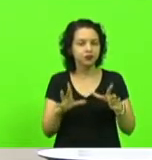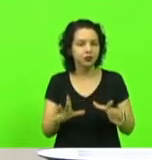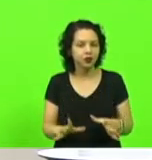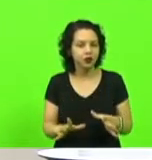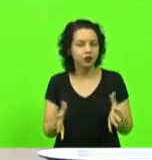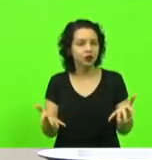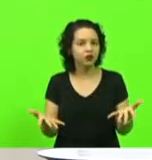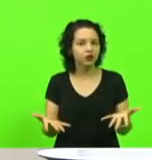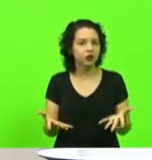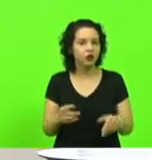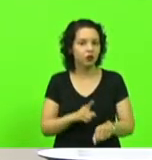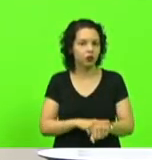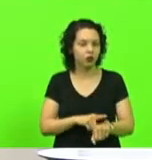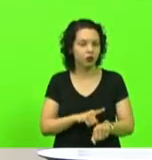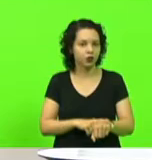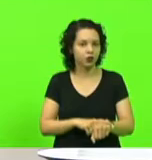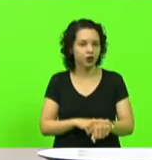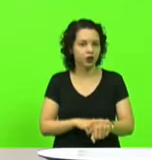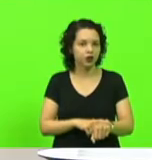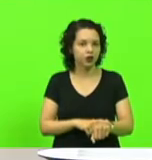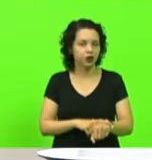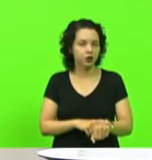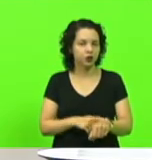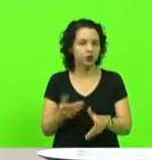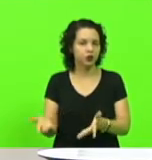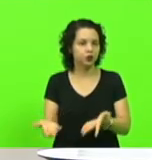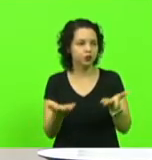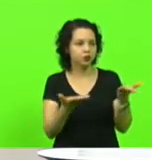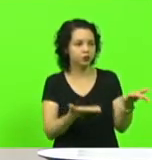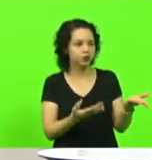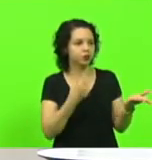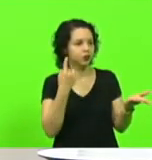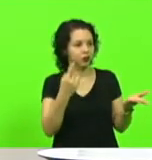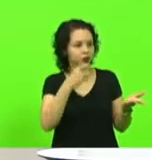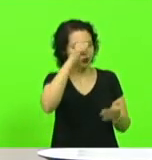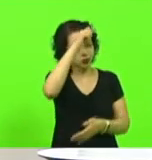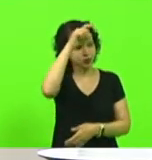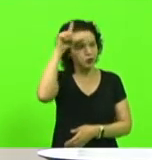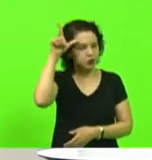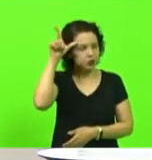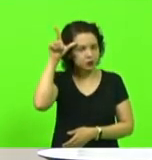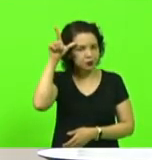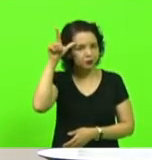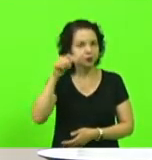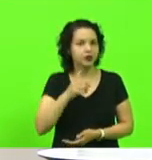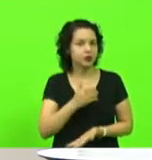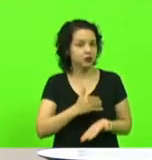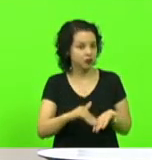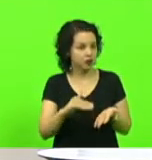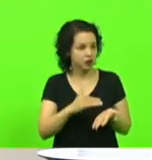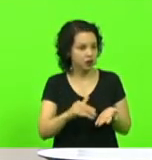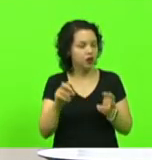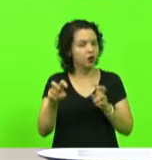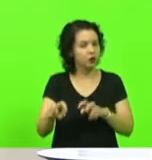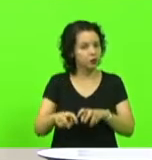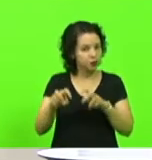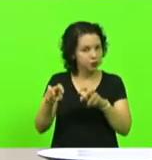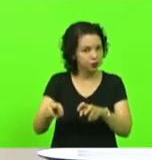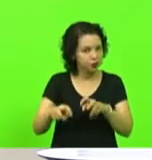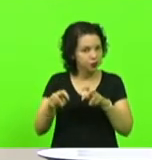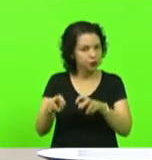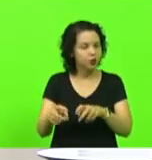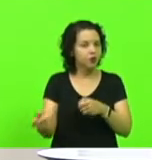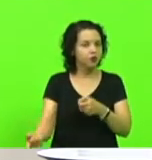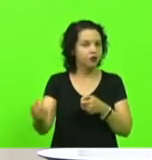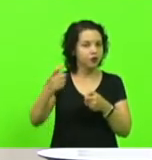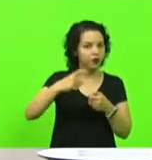o horário da palavra para o nosso deputado Altair Silva e secretário da Agricultura que retorna